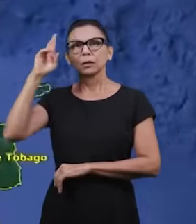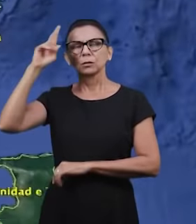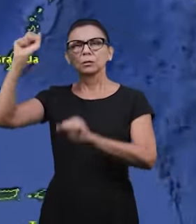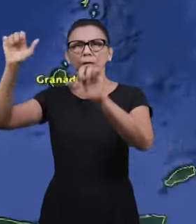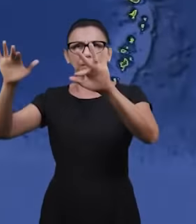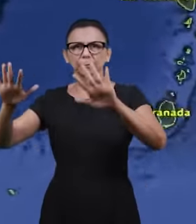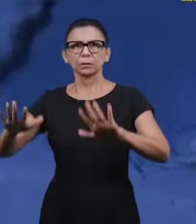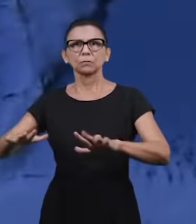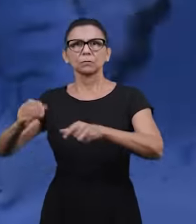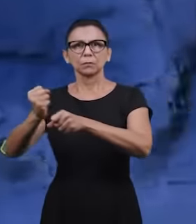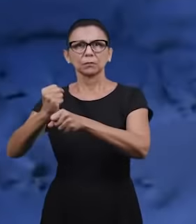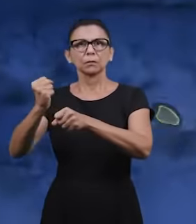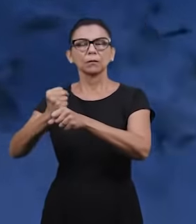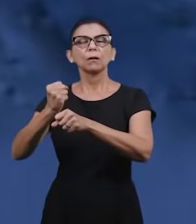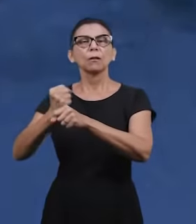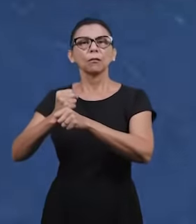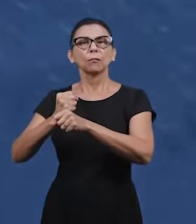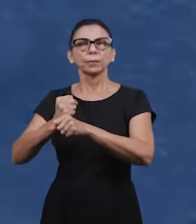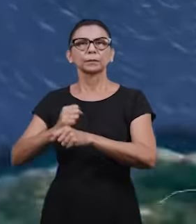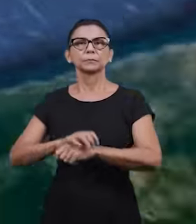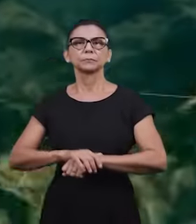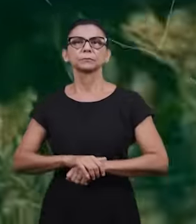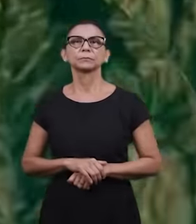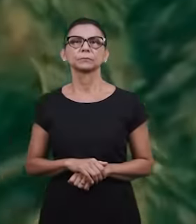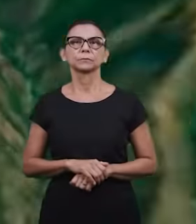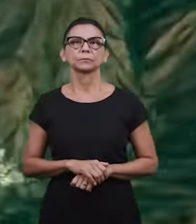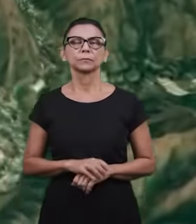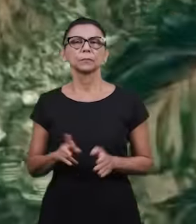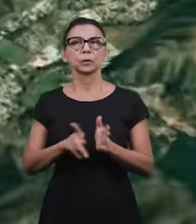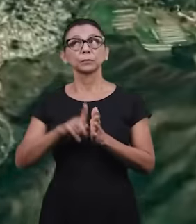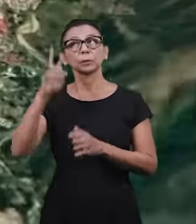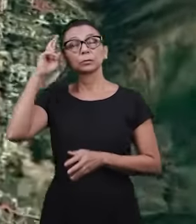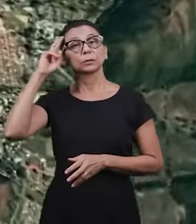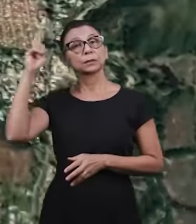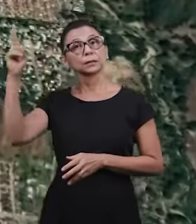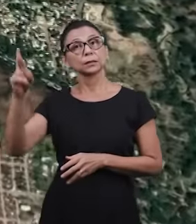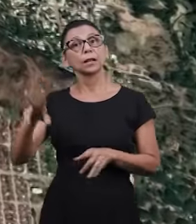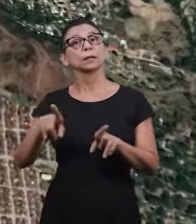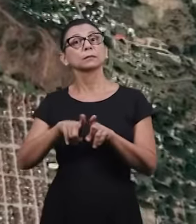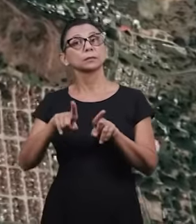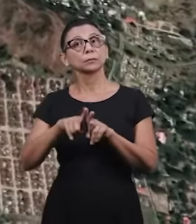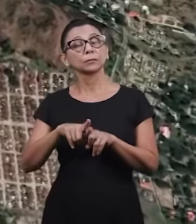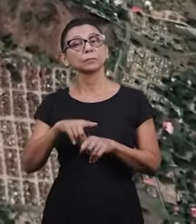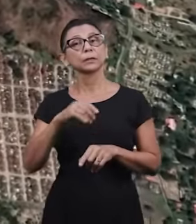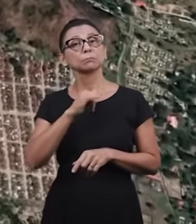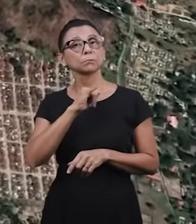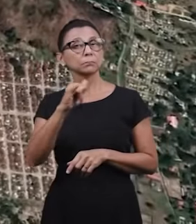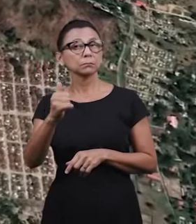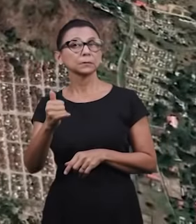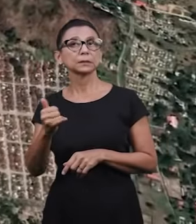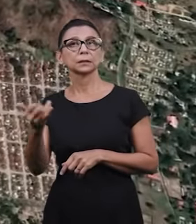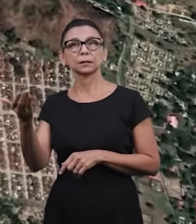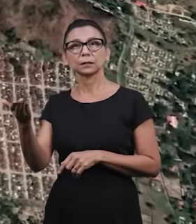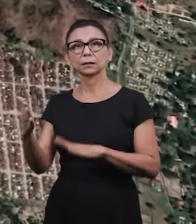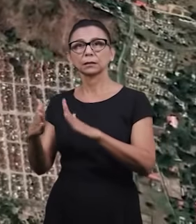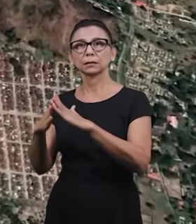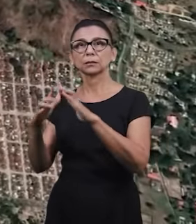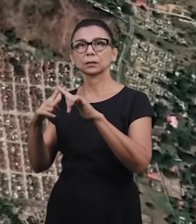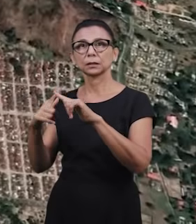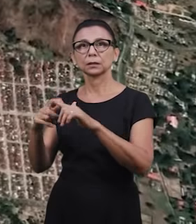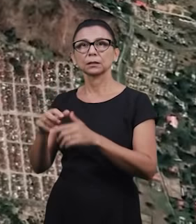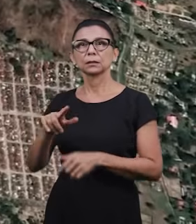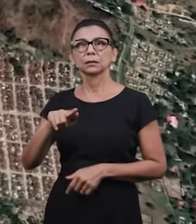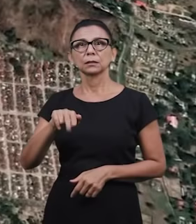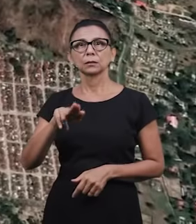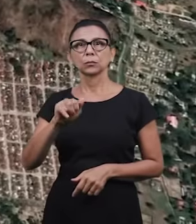muito grandemente a obra do Senhor ali na Venezuela. Nós queremos até dar aqui uma informação da nossa igreja